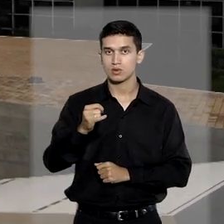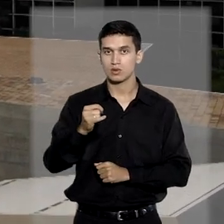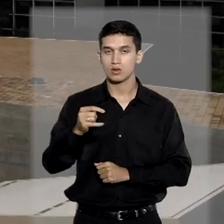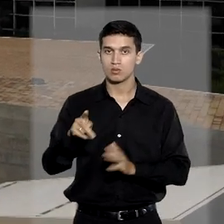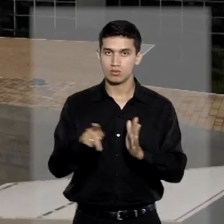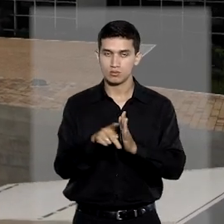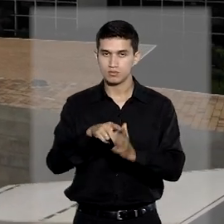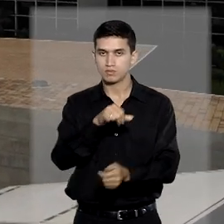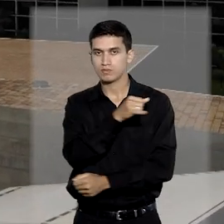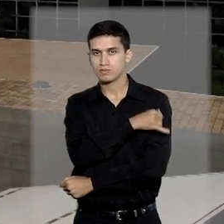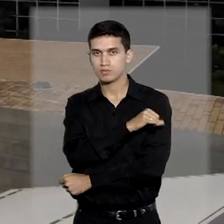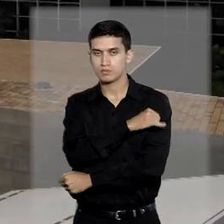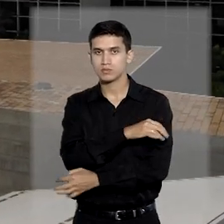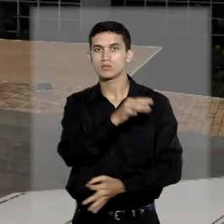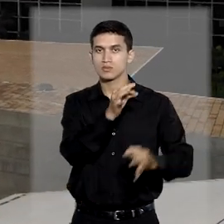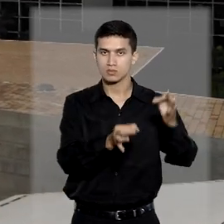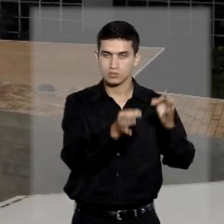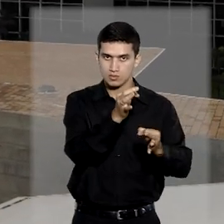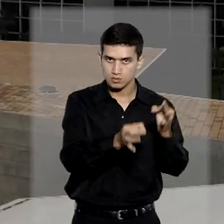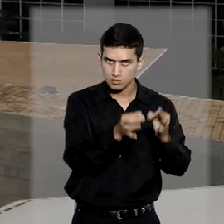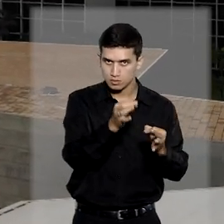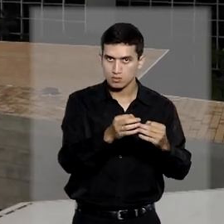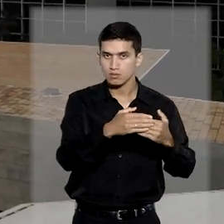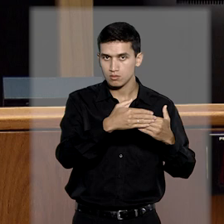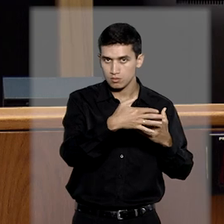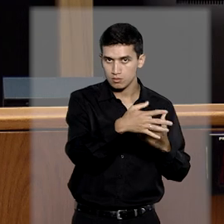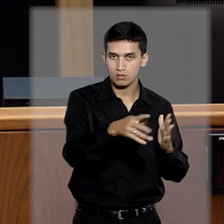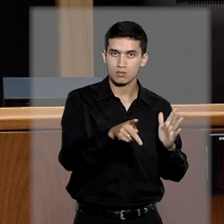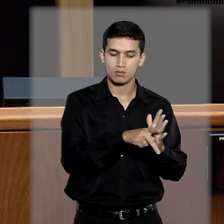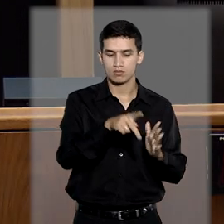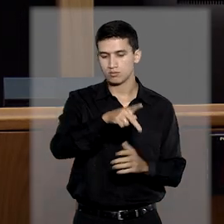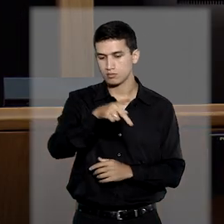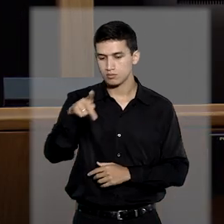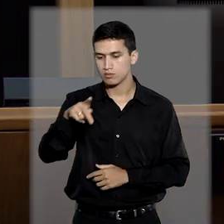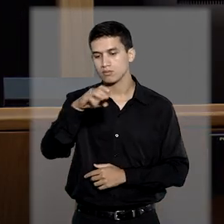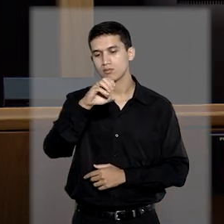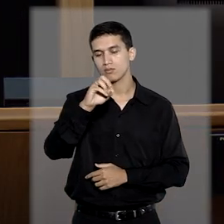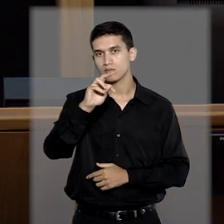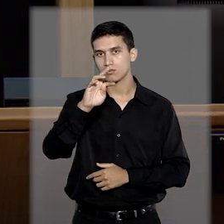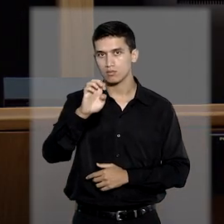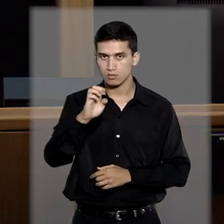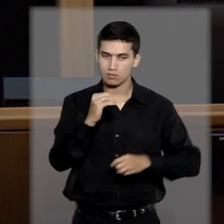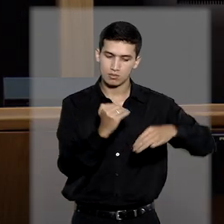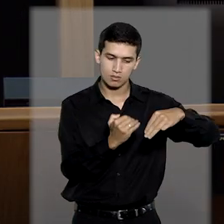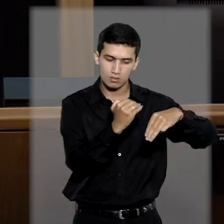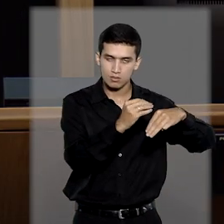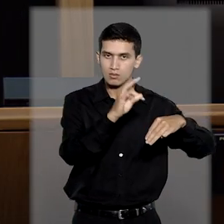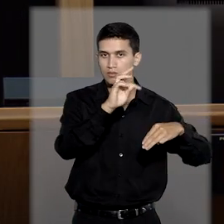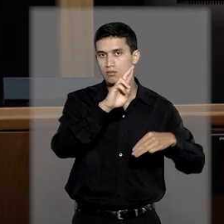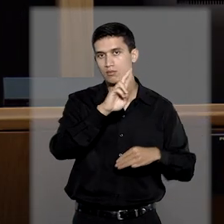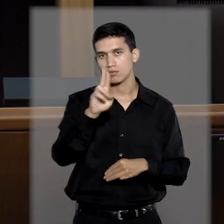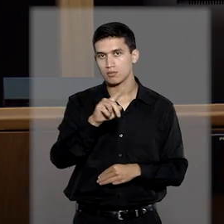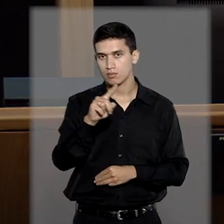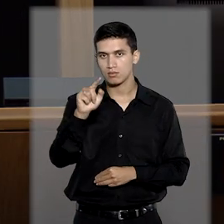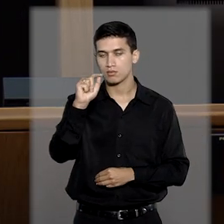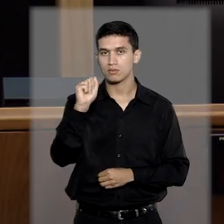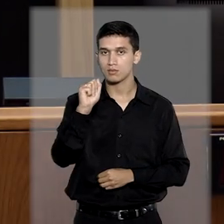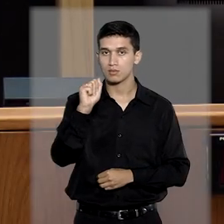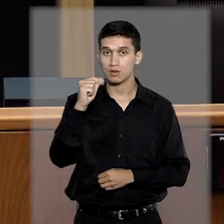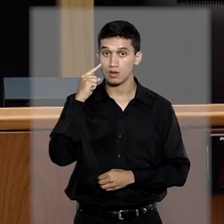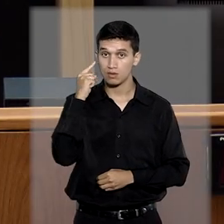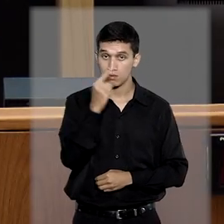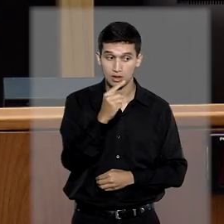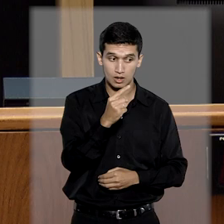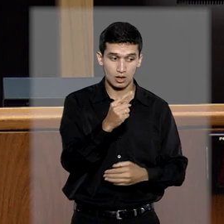apresentado pelo Estado do Rio de Janeiro foi julgado procedente pela presidente da Corte, ministra Maria Tereza de Assis Moura. Para a